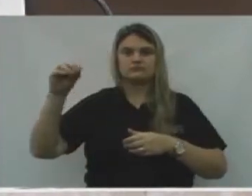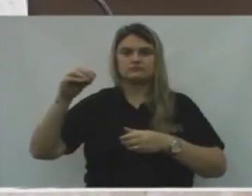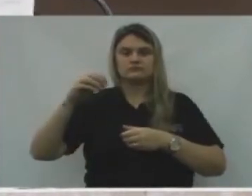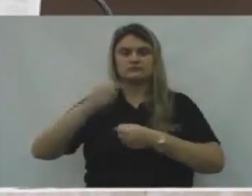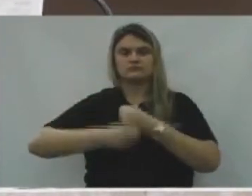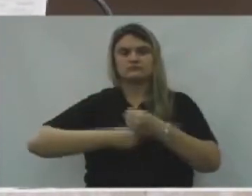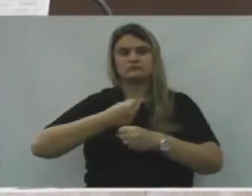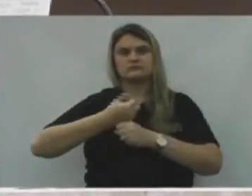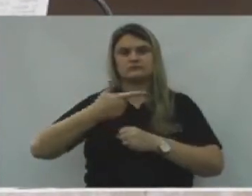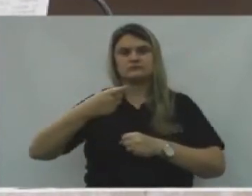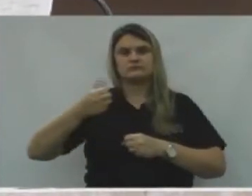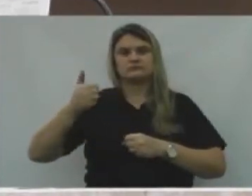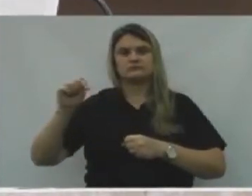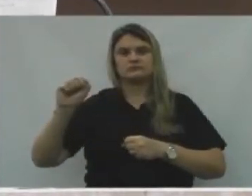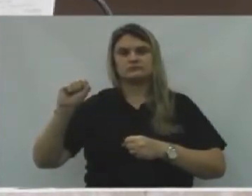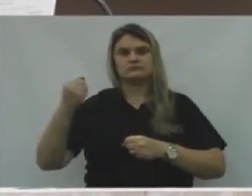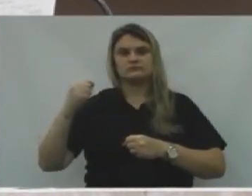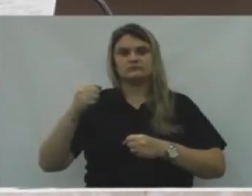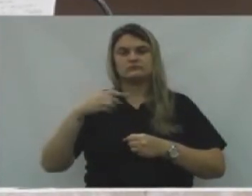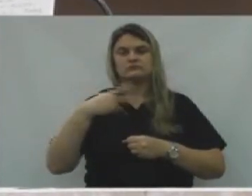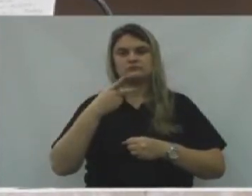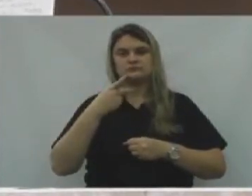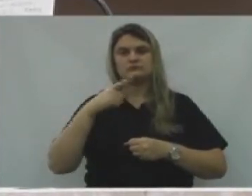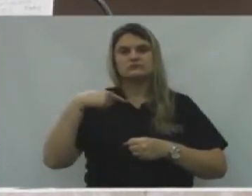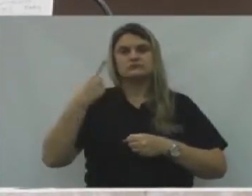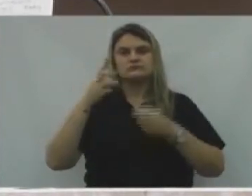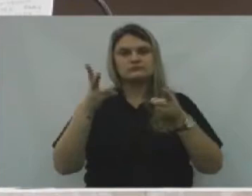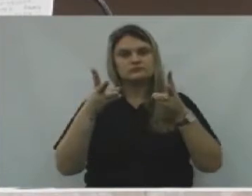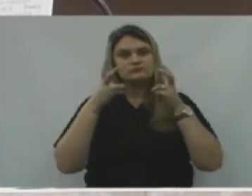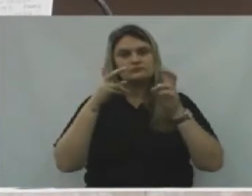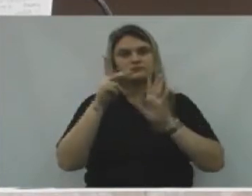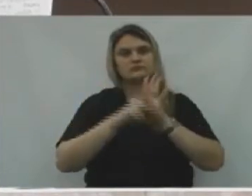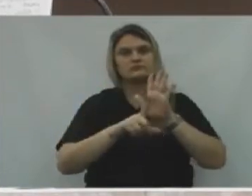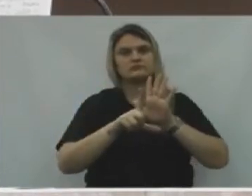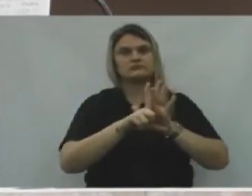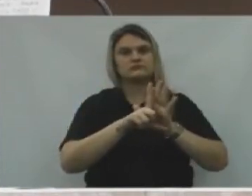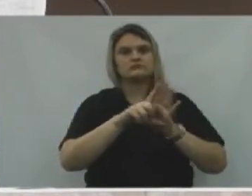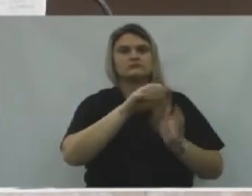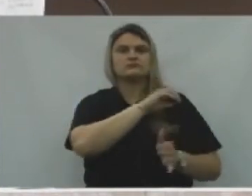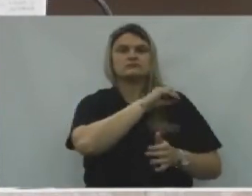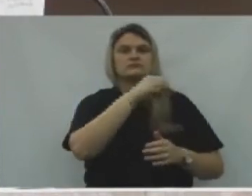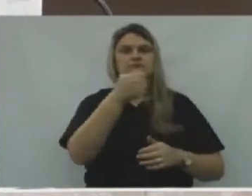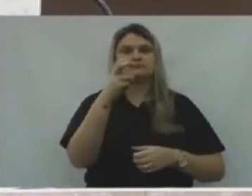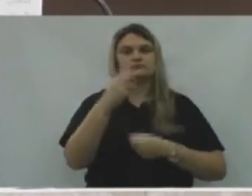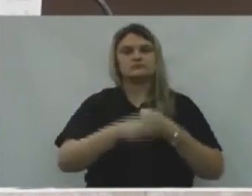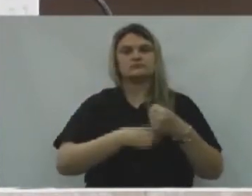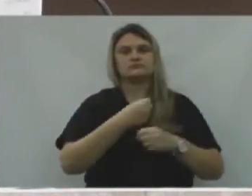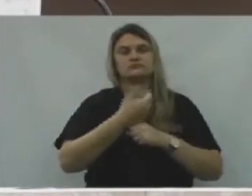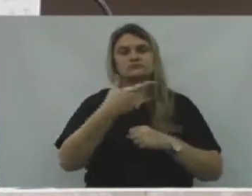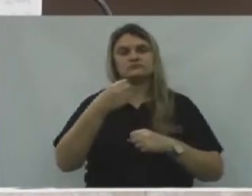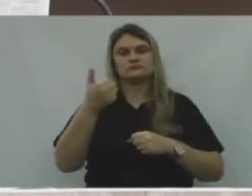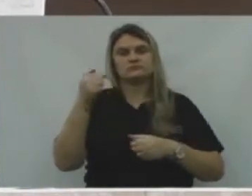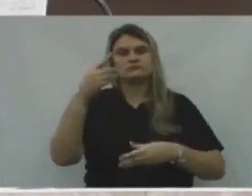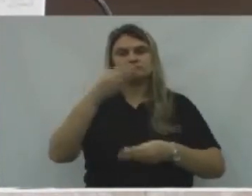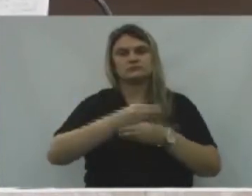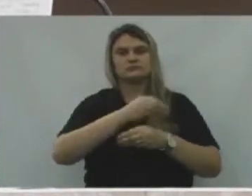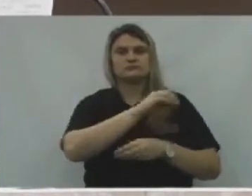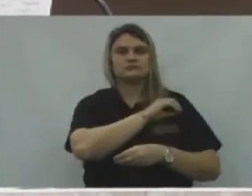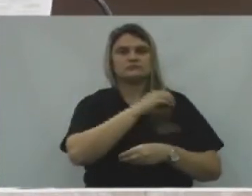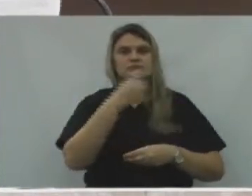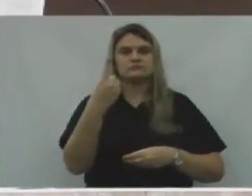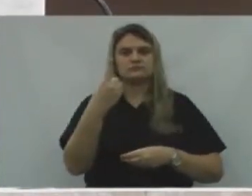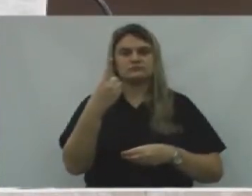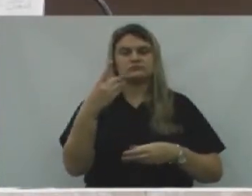da outras providências. Fundamentação, Após análise do projeto número 15, 2017, Já com a emenda aditiva número 1